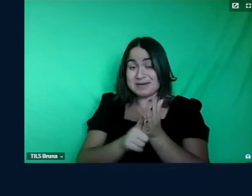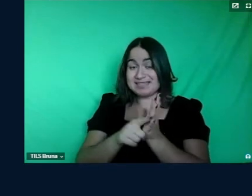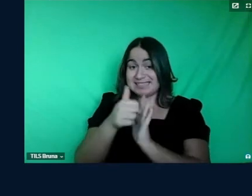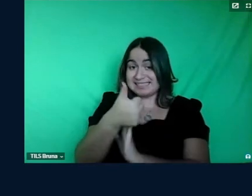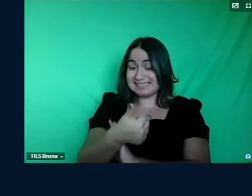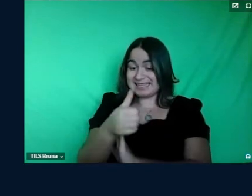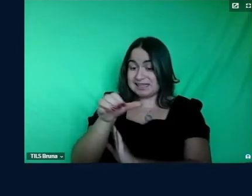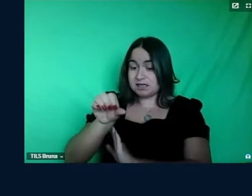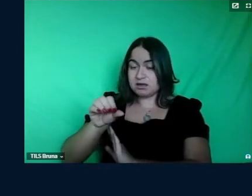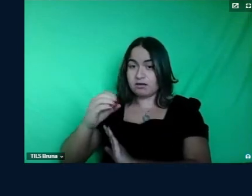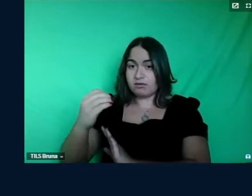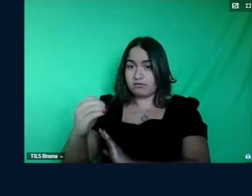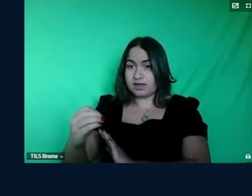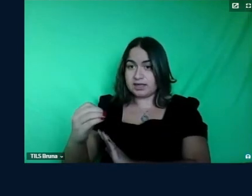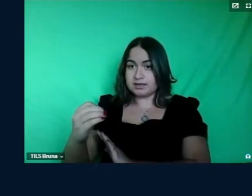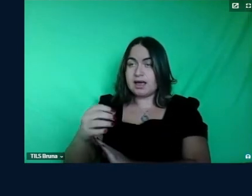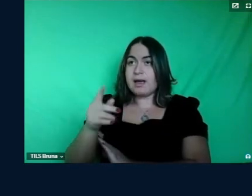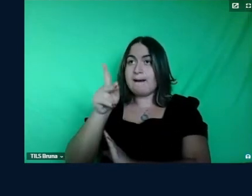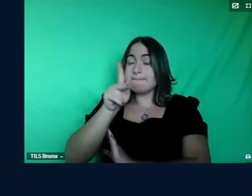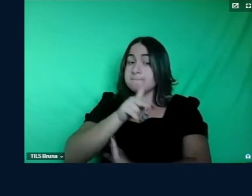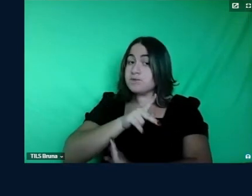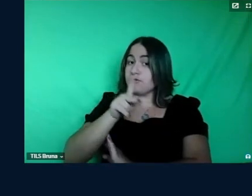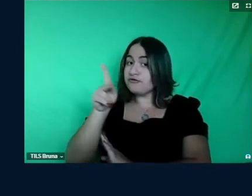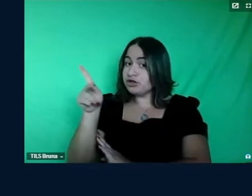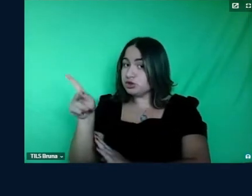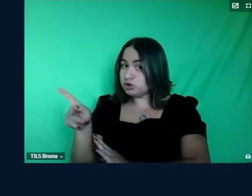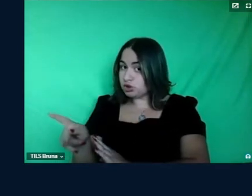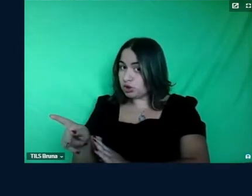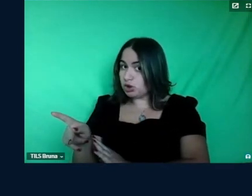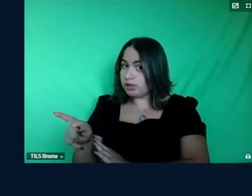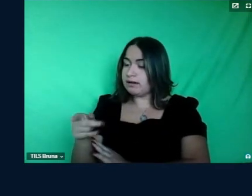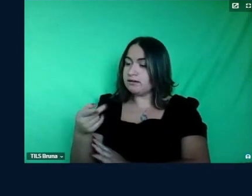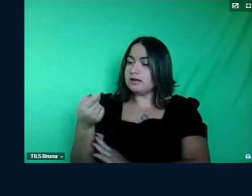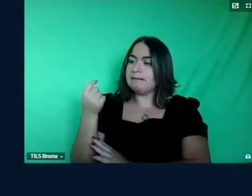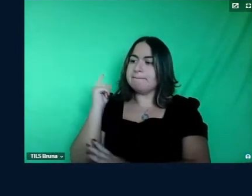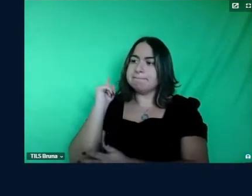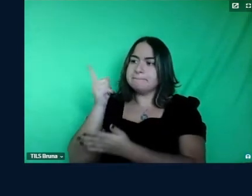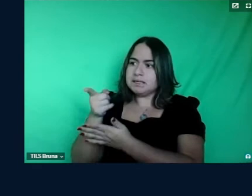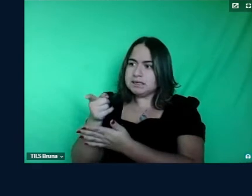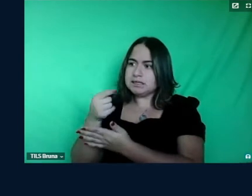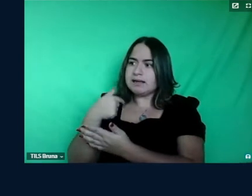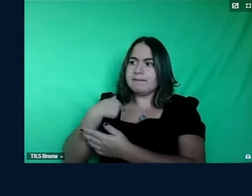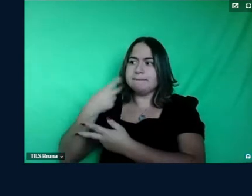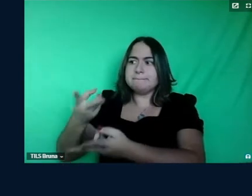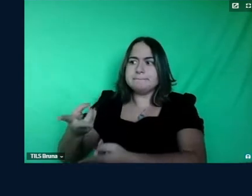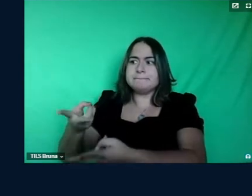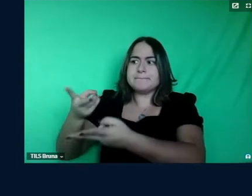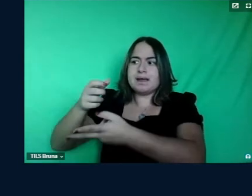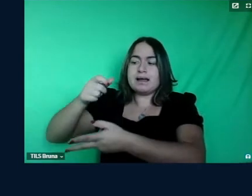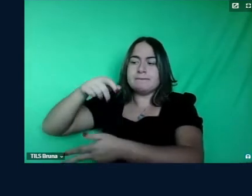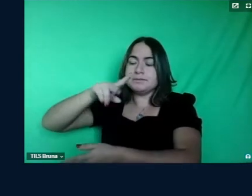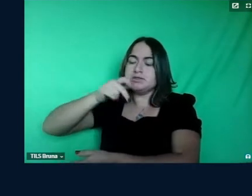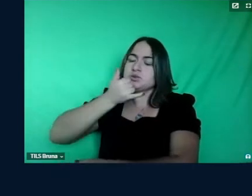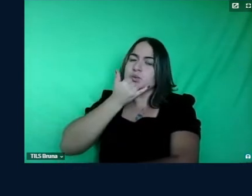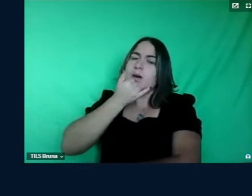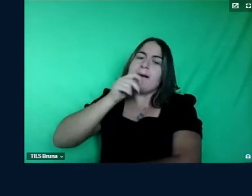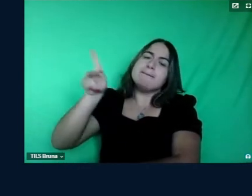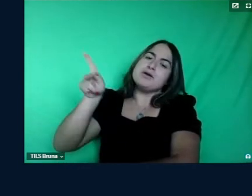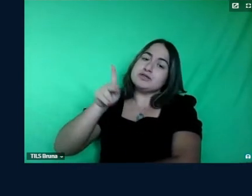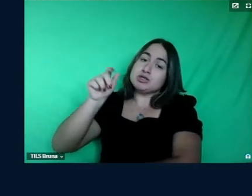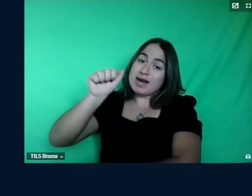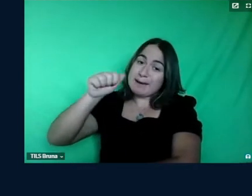diz a professora Amanda reconhece sua incompletude reflete e busca por